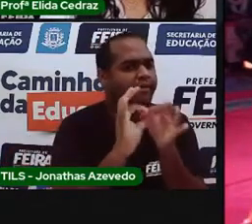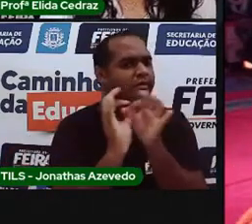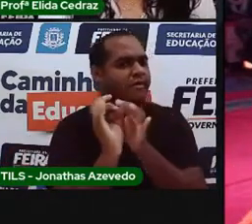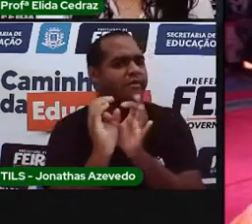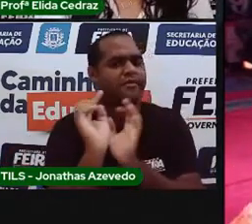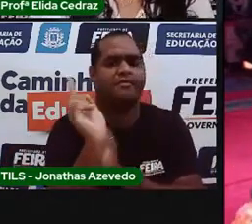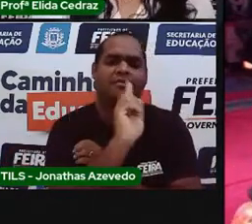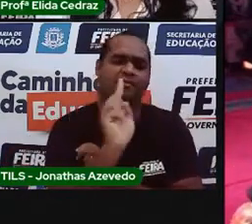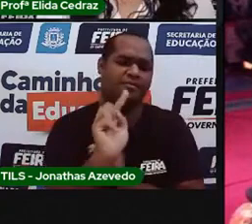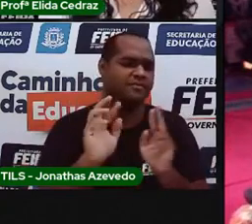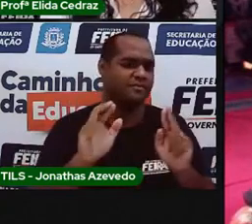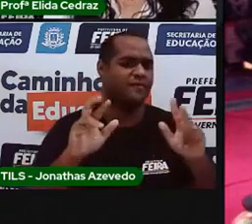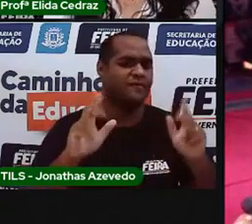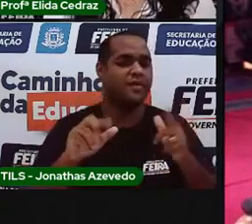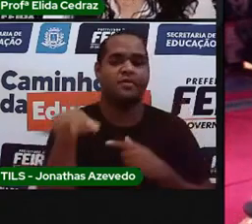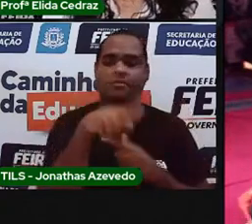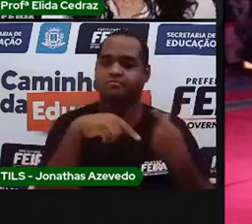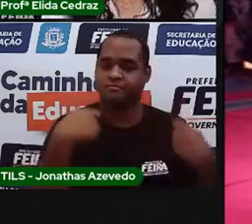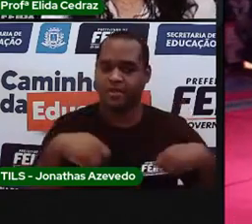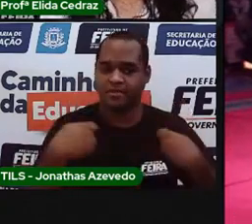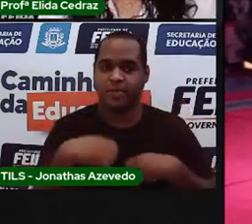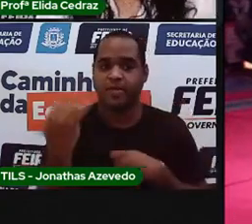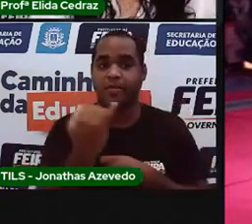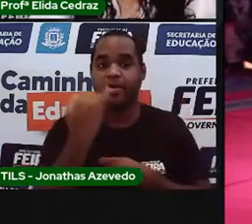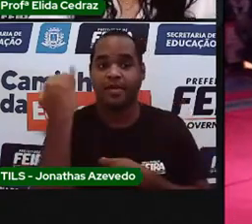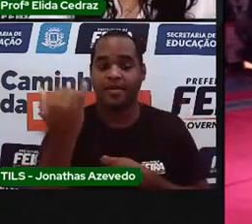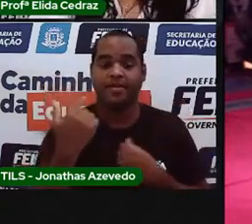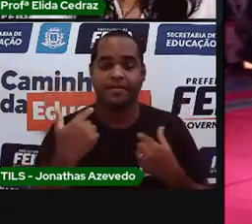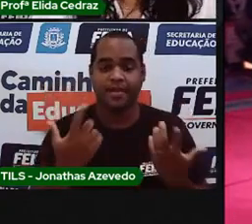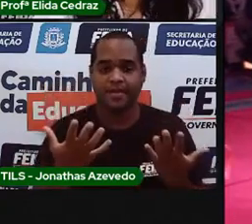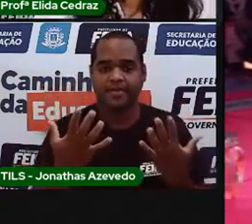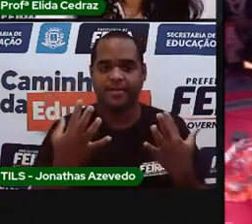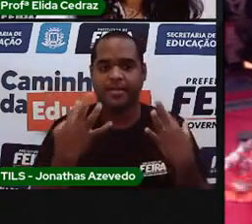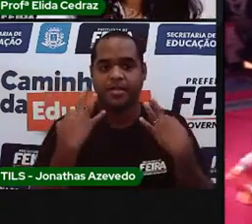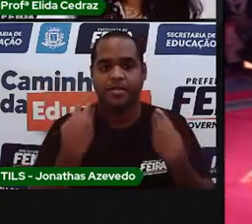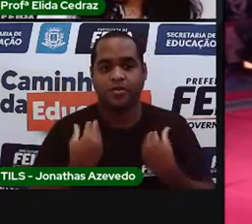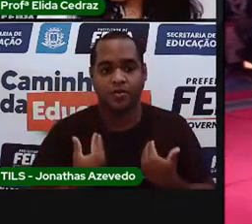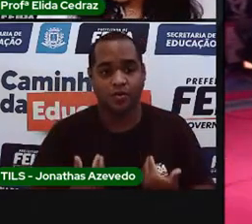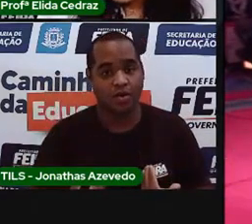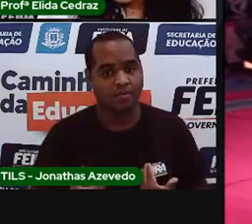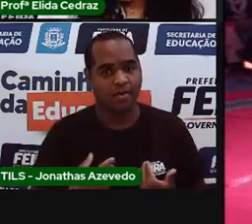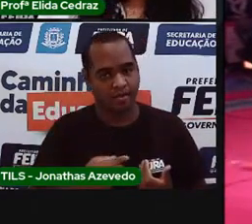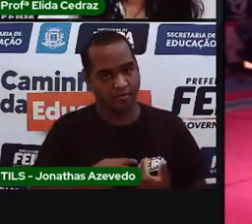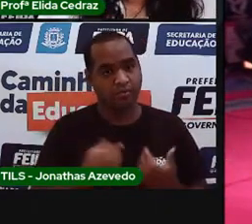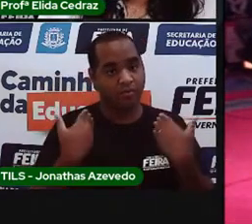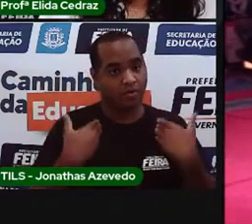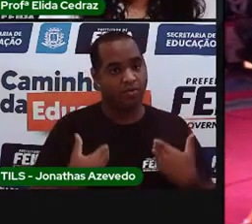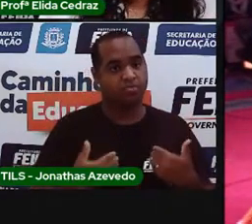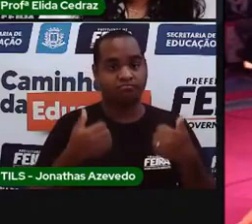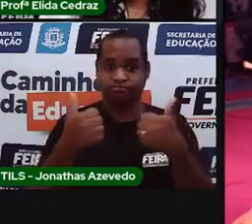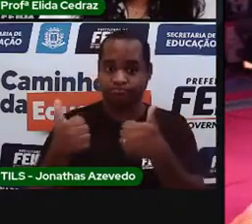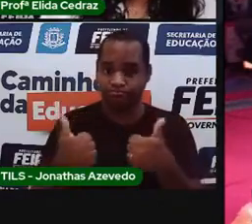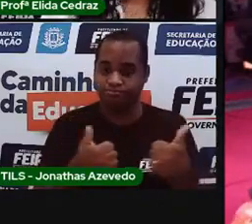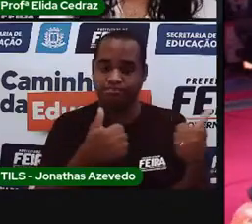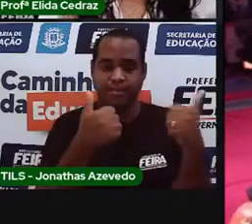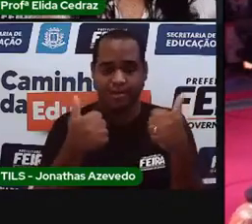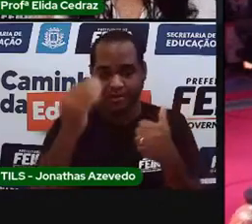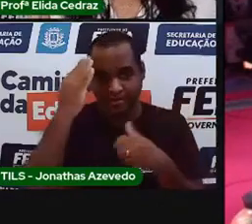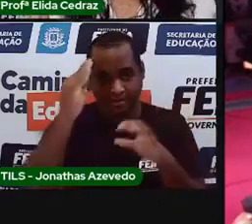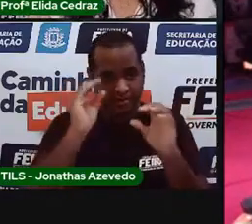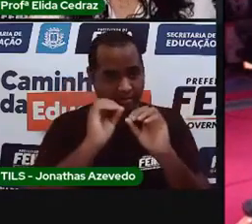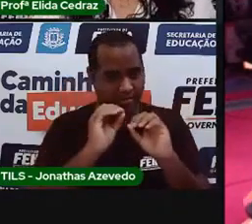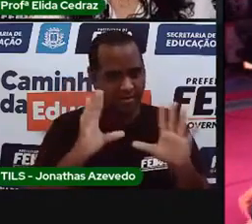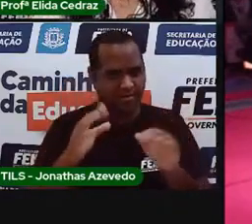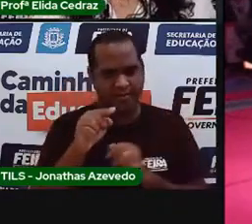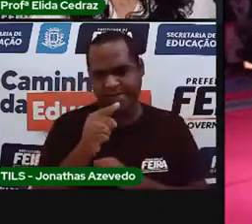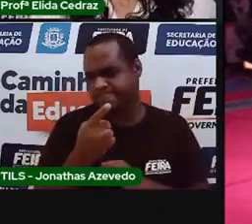Então, nós precisamos fazer movimentos que nós não vamos nos machucar. Entendeu? Quem